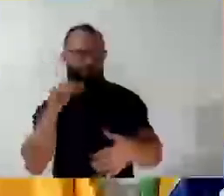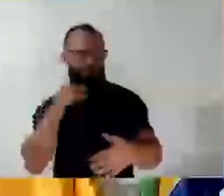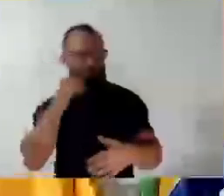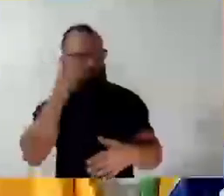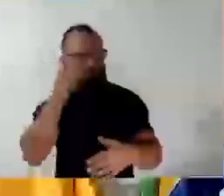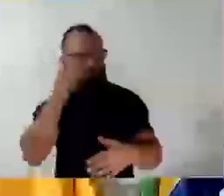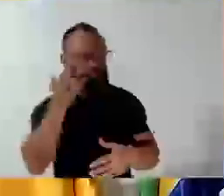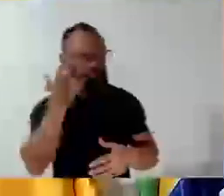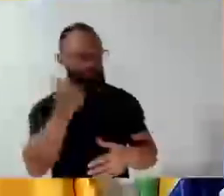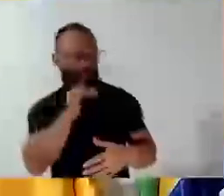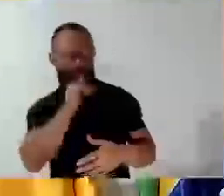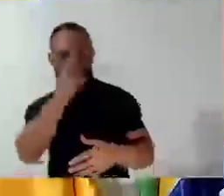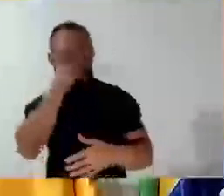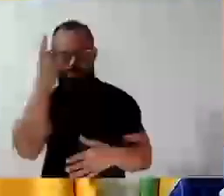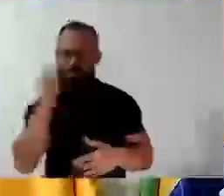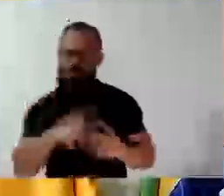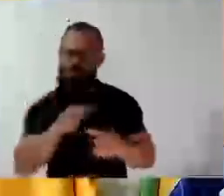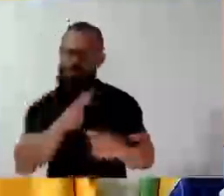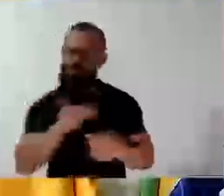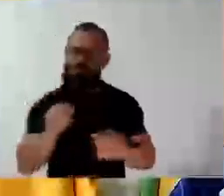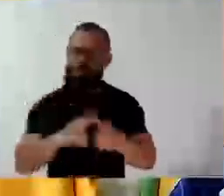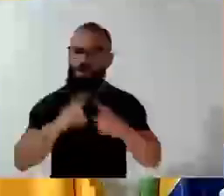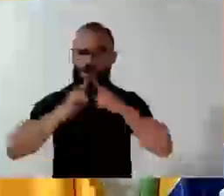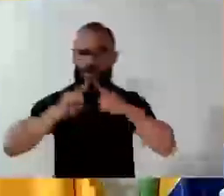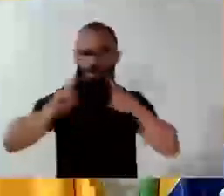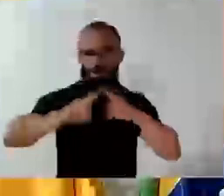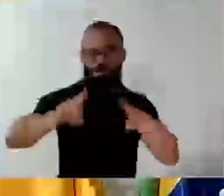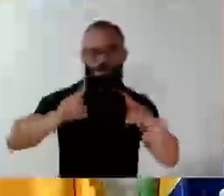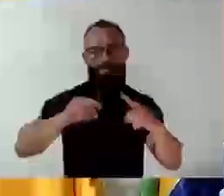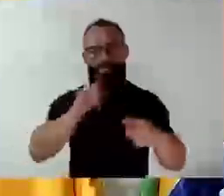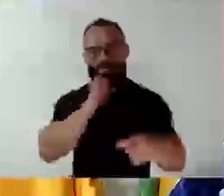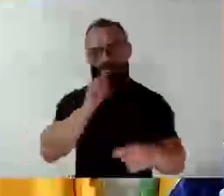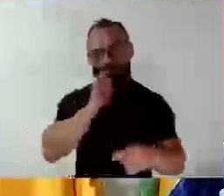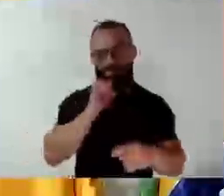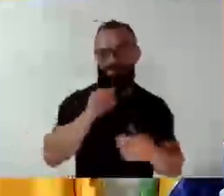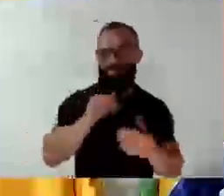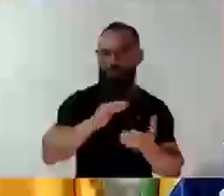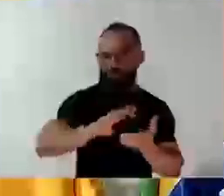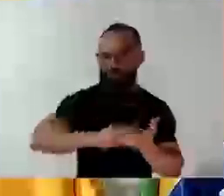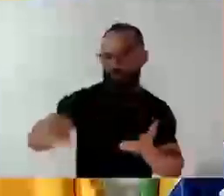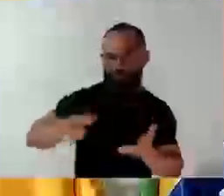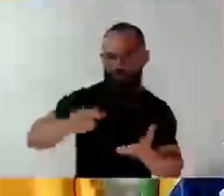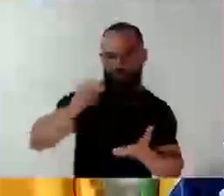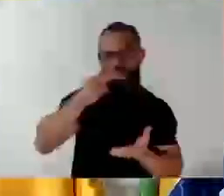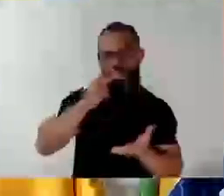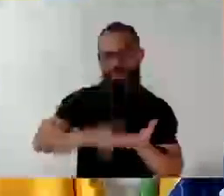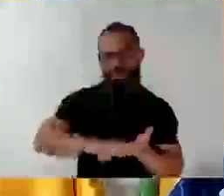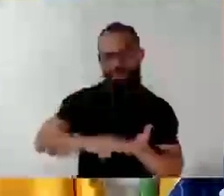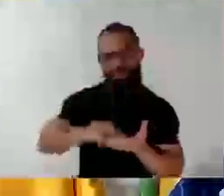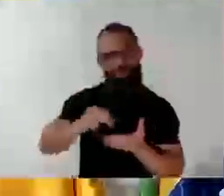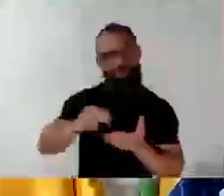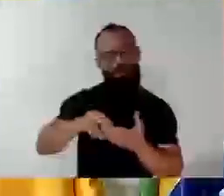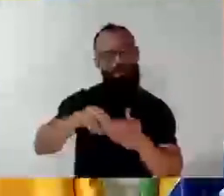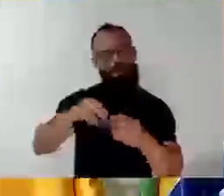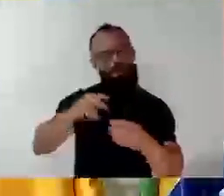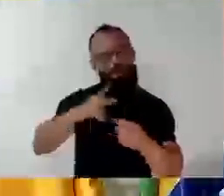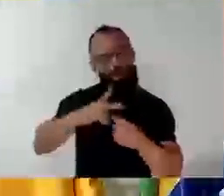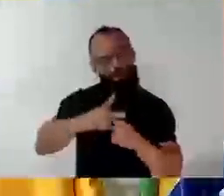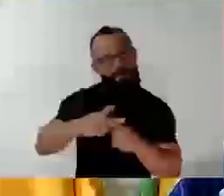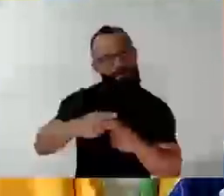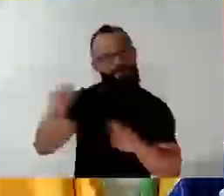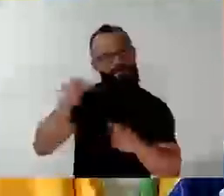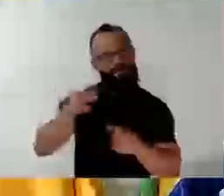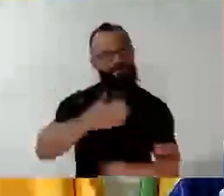acompanhei, mas quero pedir, senhor presidente, que mande um telegrama parabenizando a esmagadora vitória do meu